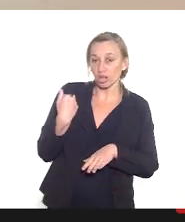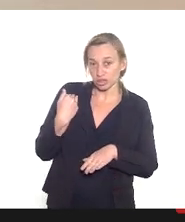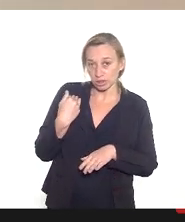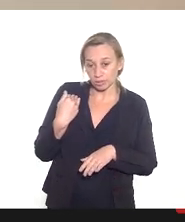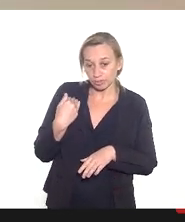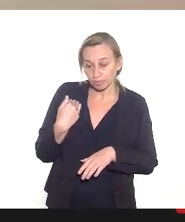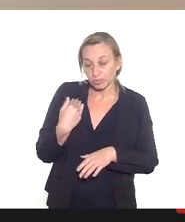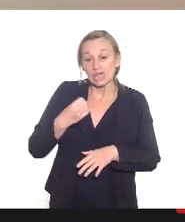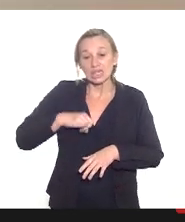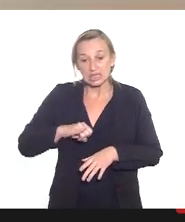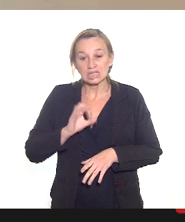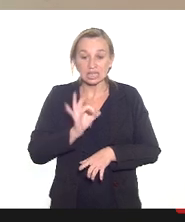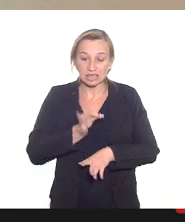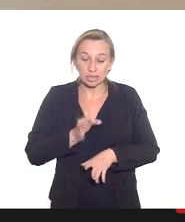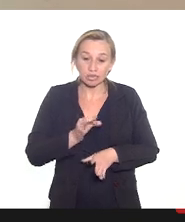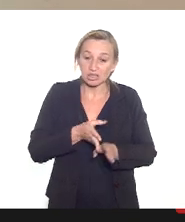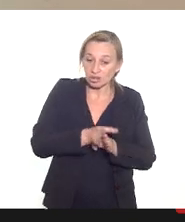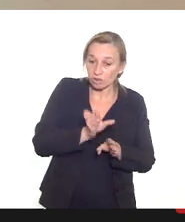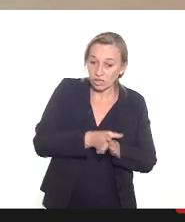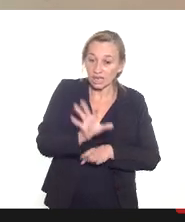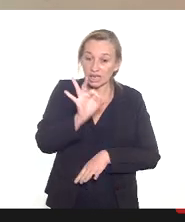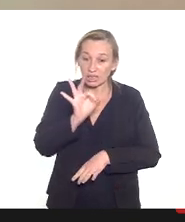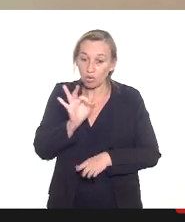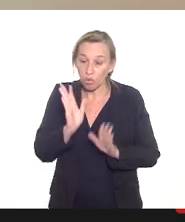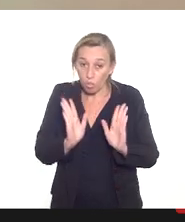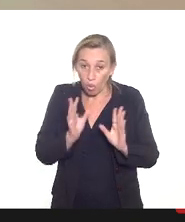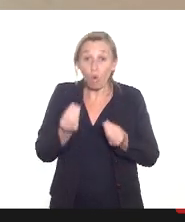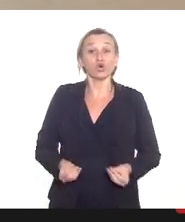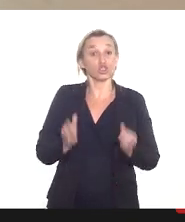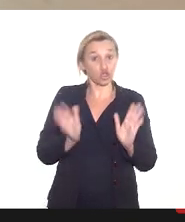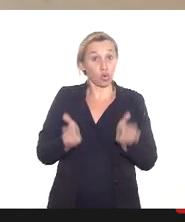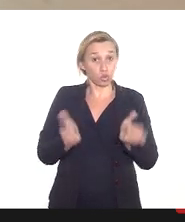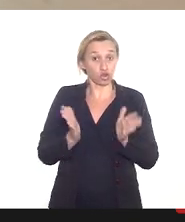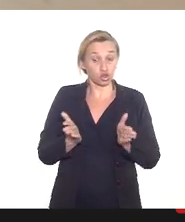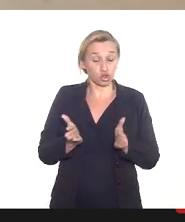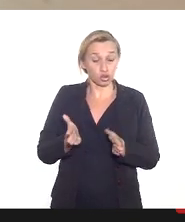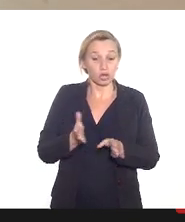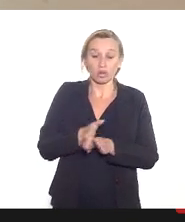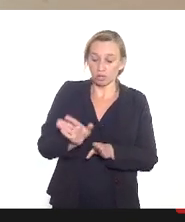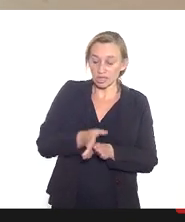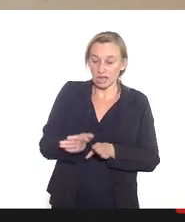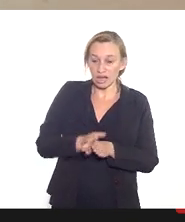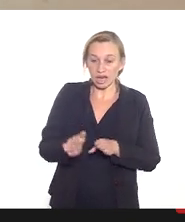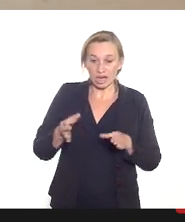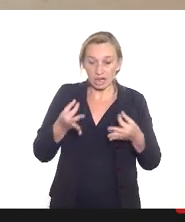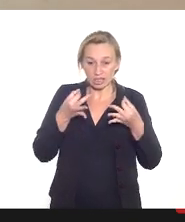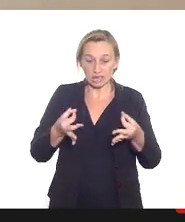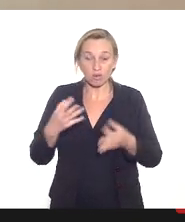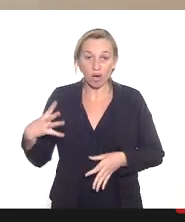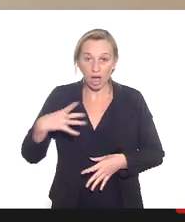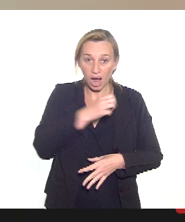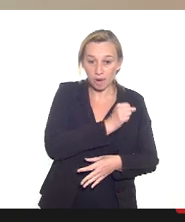se elas tivessem de fato sido orientadas como hoje são orientadas a procurar atenção primária imediatamente no primeiro sintoma